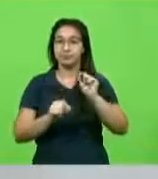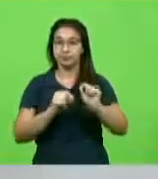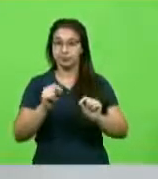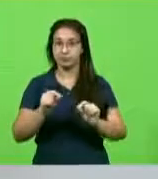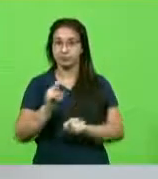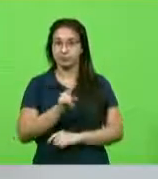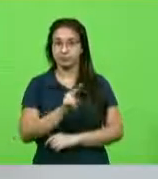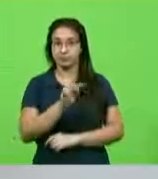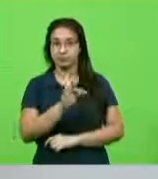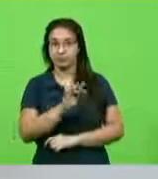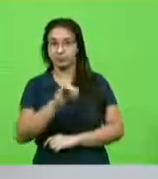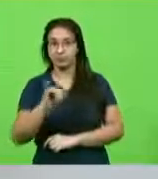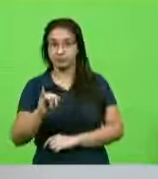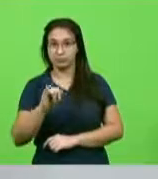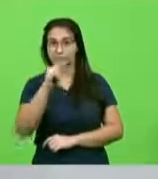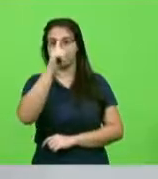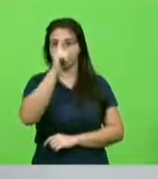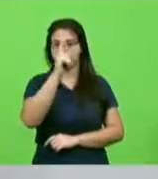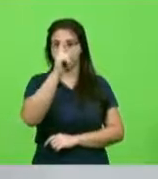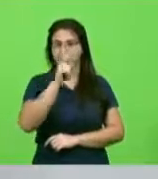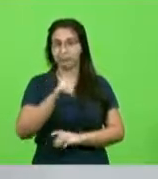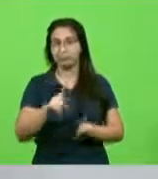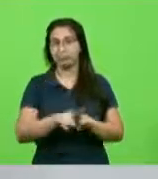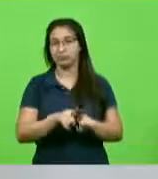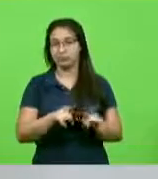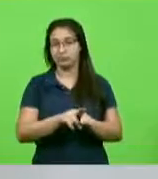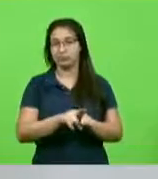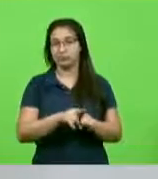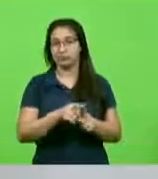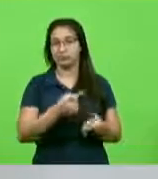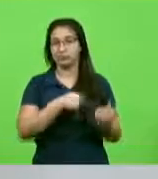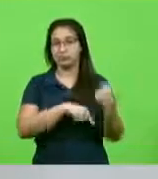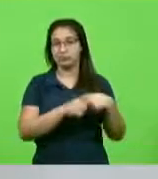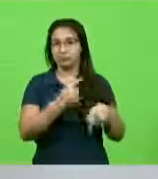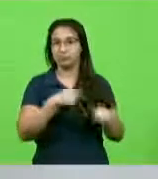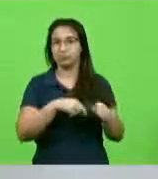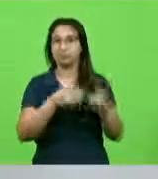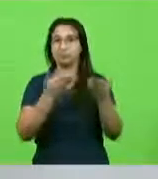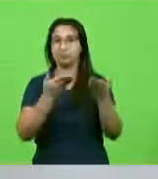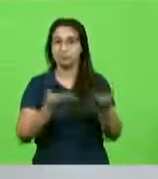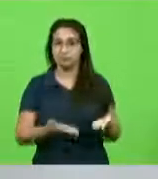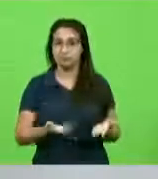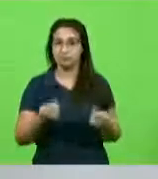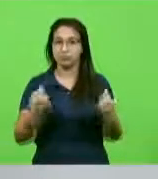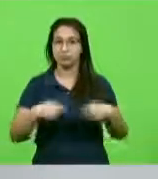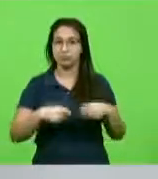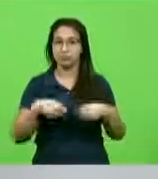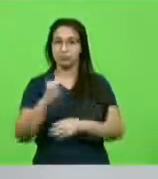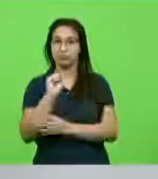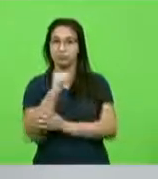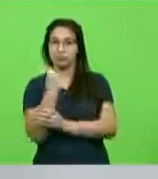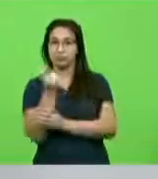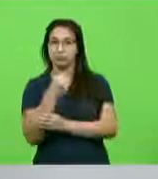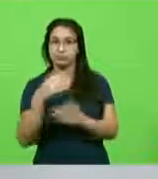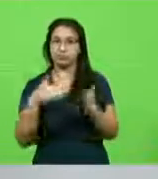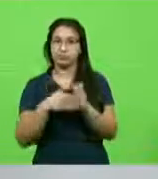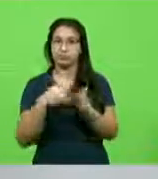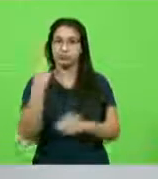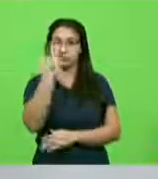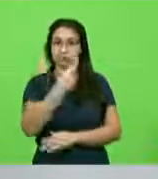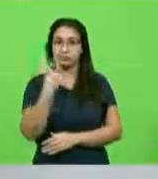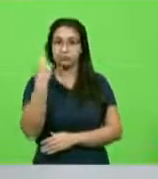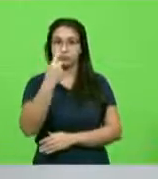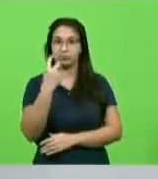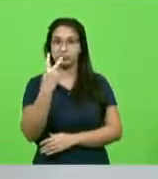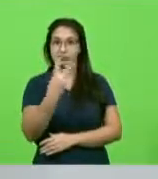as UTIs dos hospitais e das clínicas tenham fisioterapeuta por 24 horas. Essa exigência